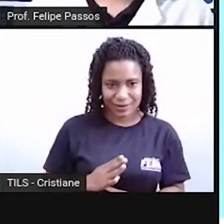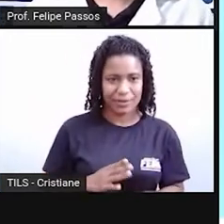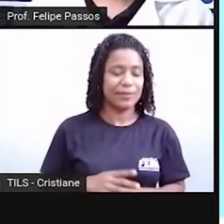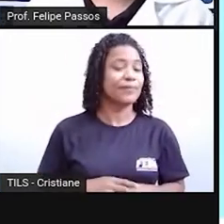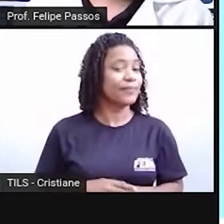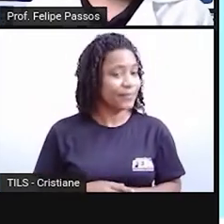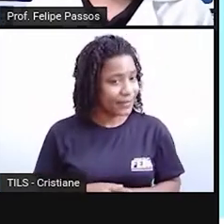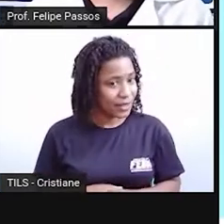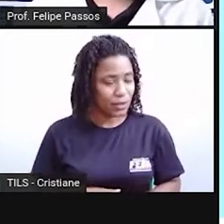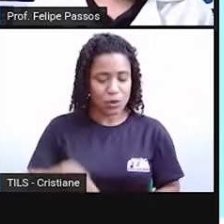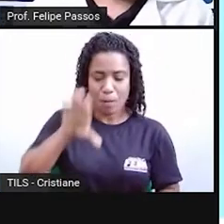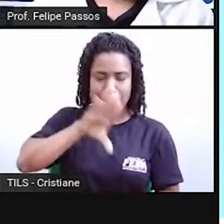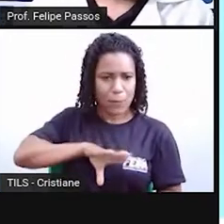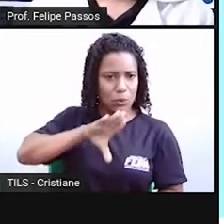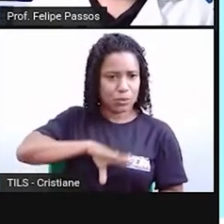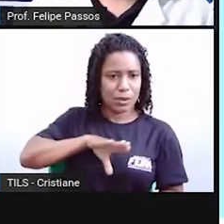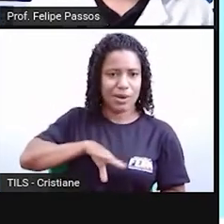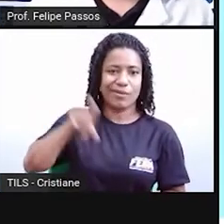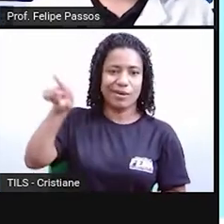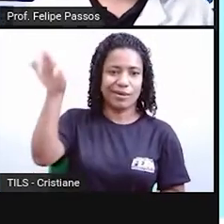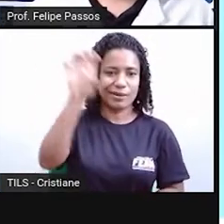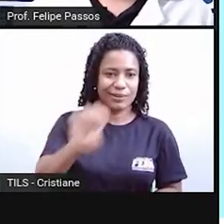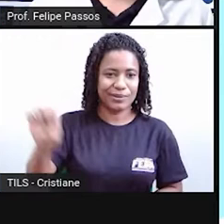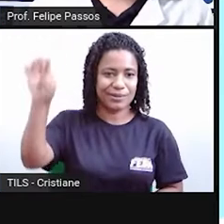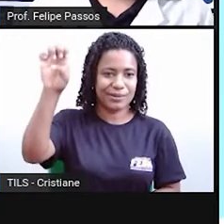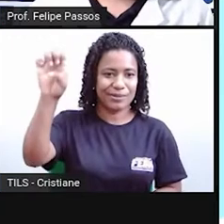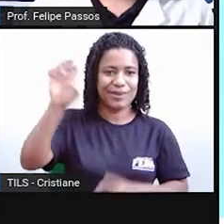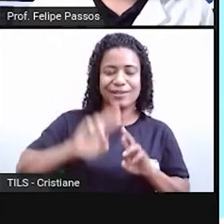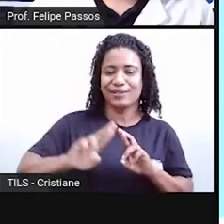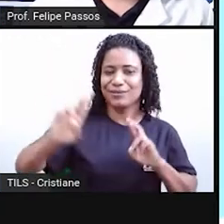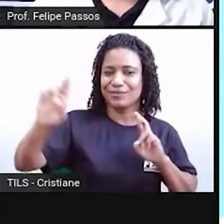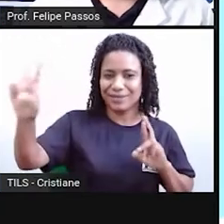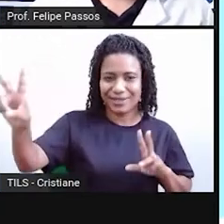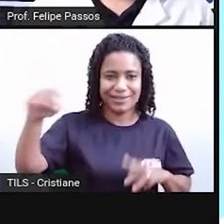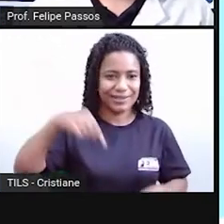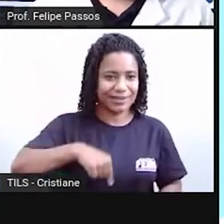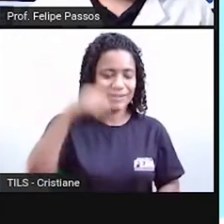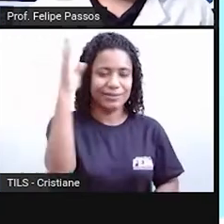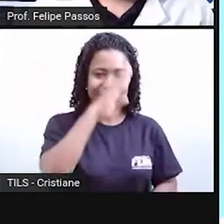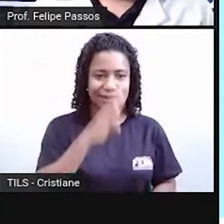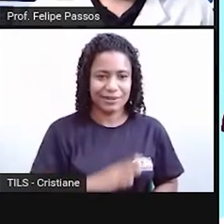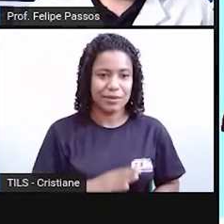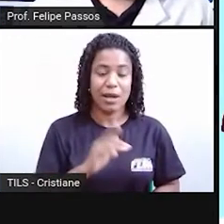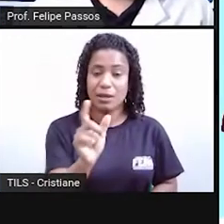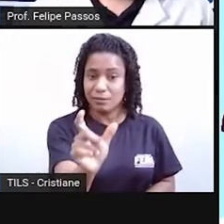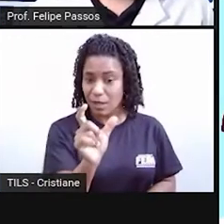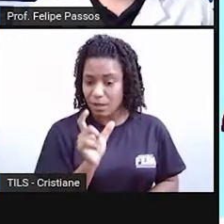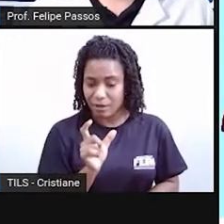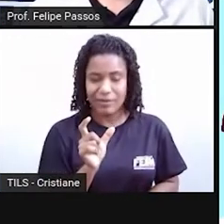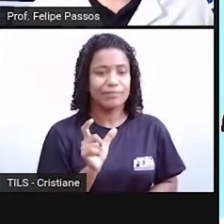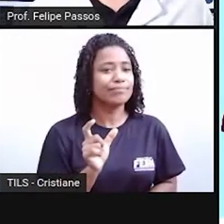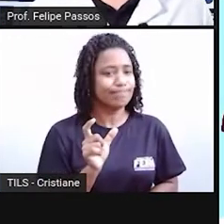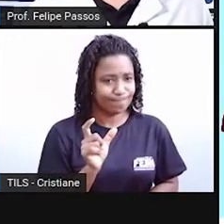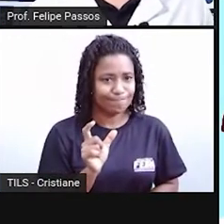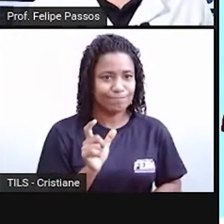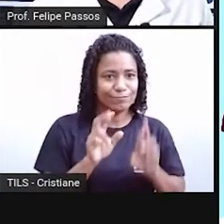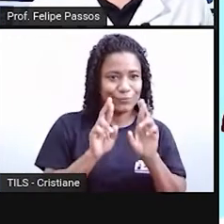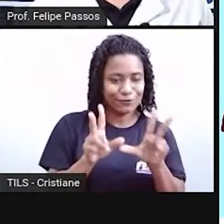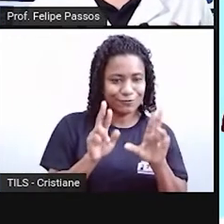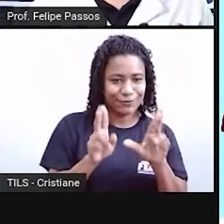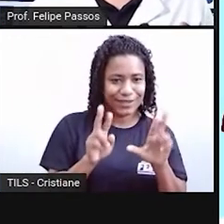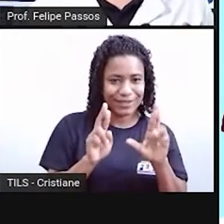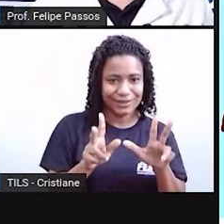aspectos do português de Portugal. O jeito de falar, as palavras, enfim. É bem diferente. E aí, a gente